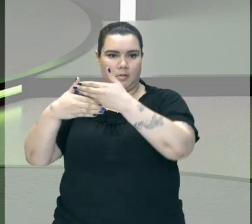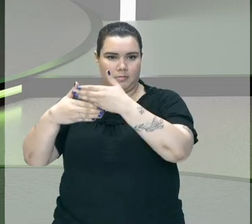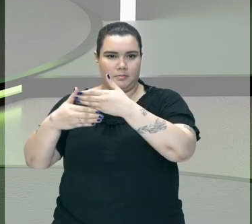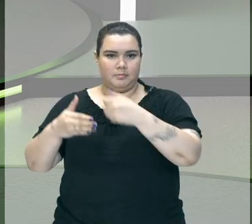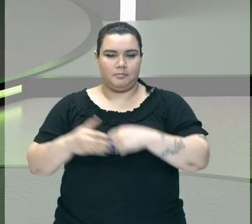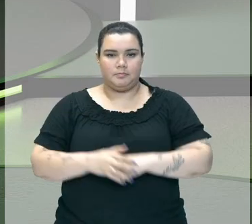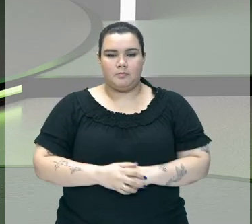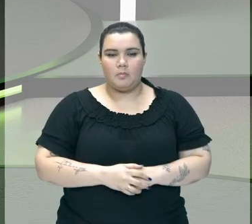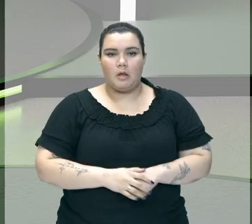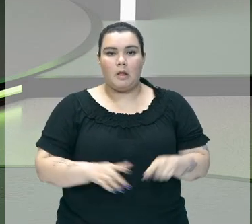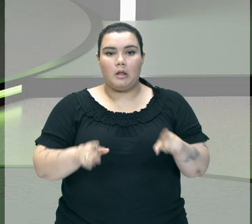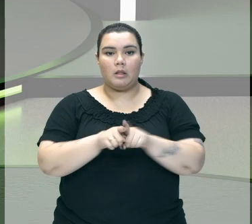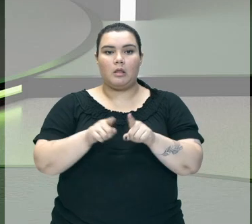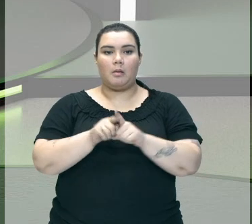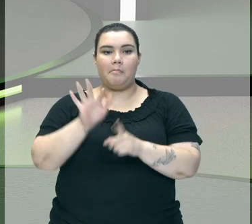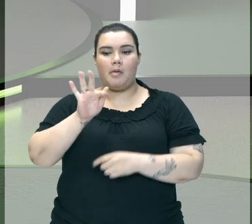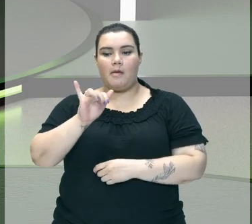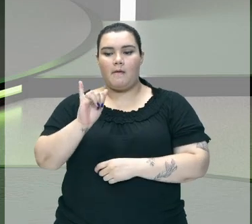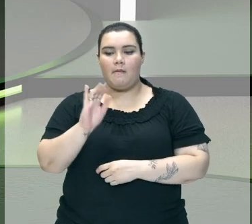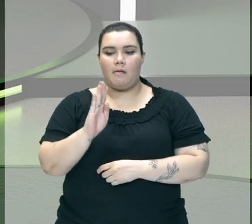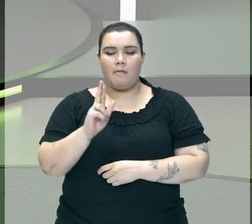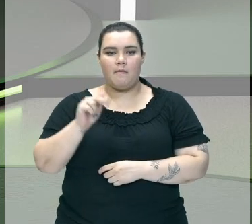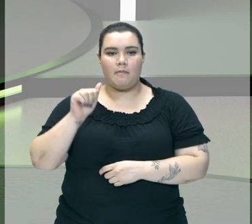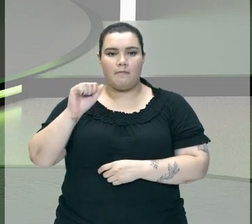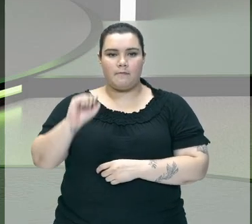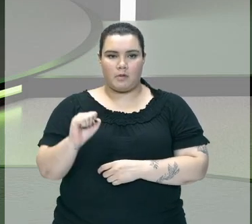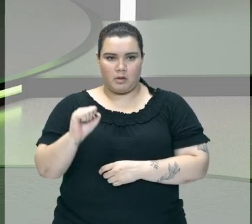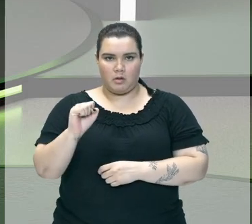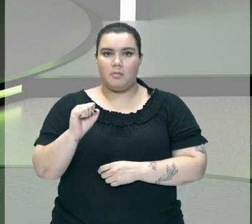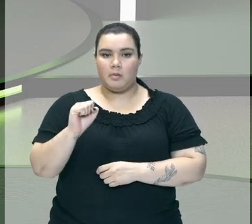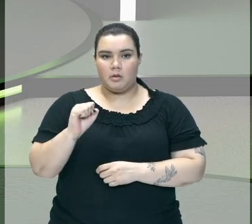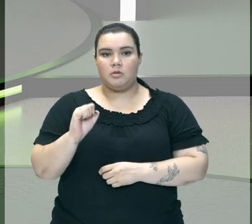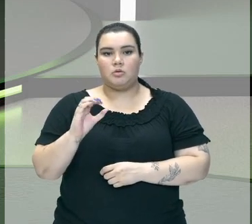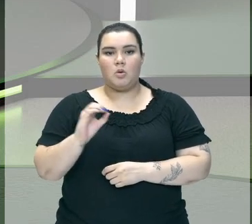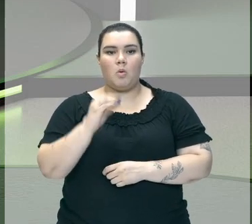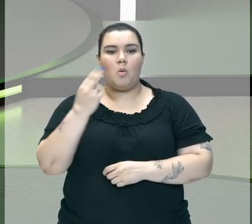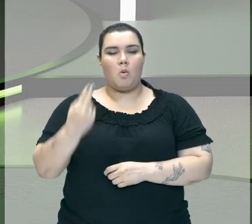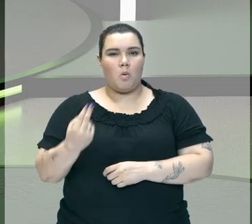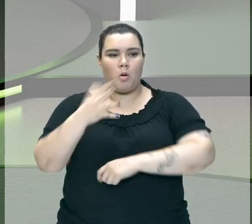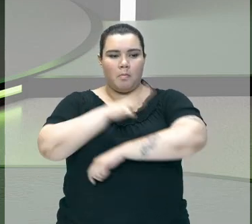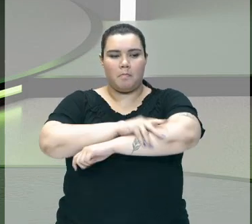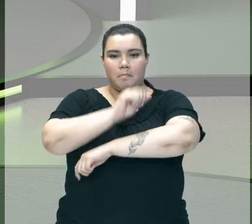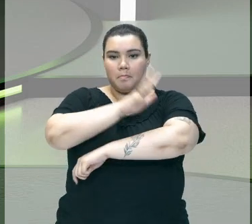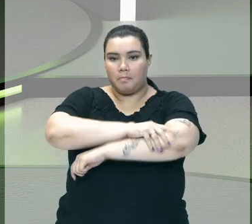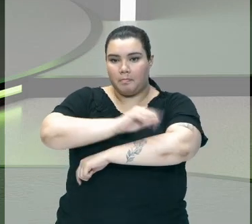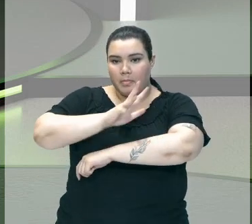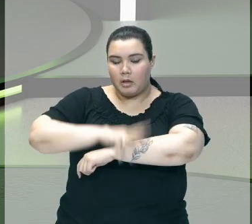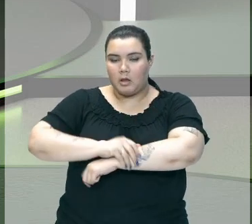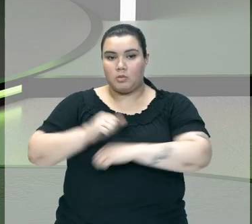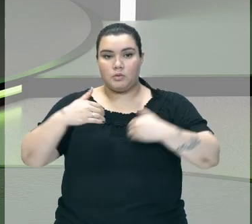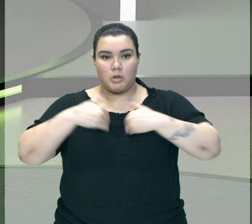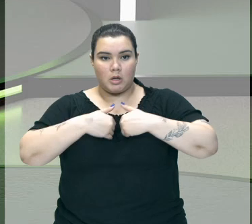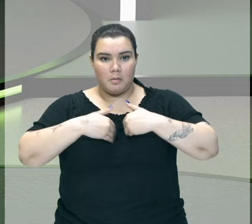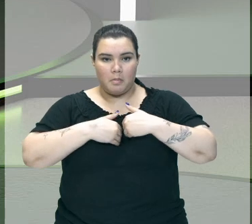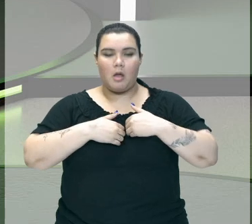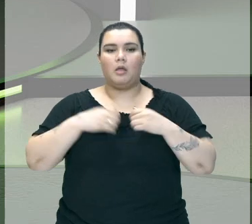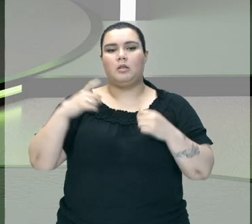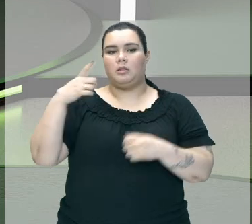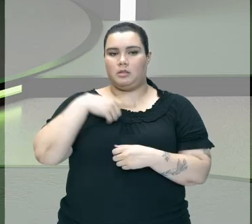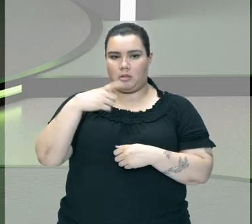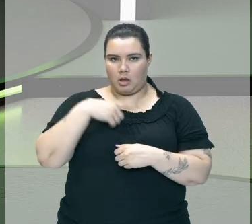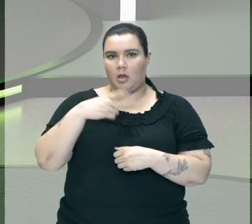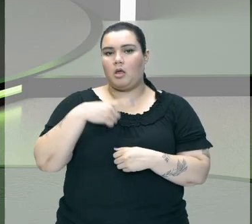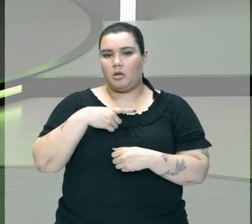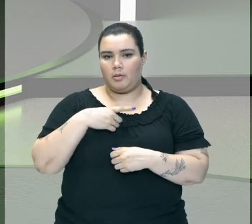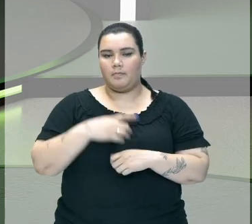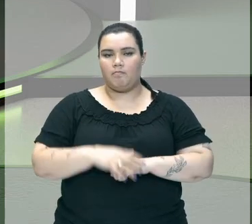pelo de animais Em tecidos Para se abrigarem Interessante dizer que Existem Escova de